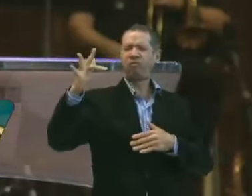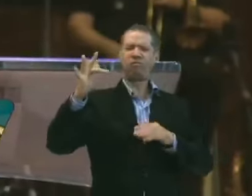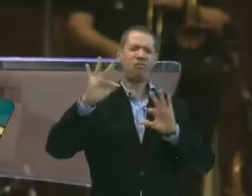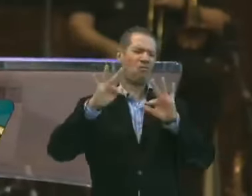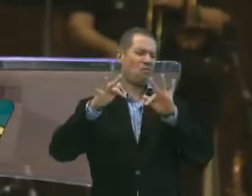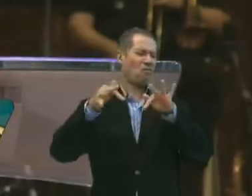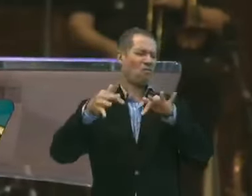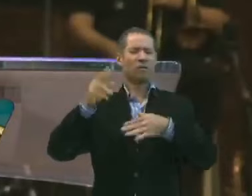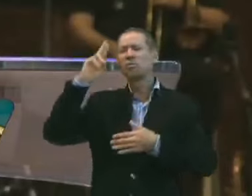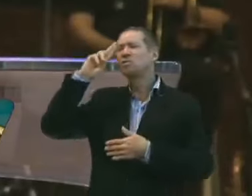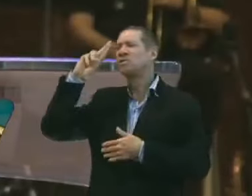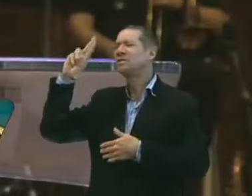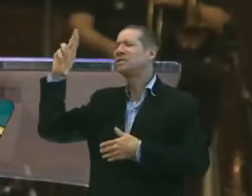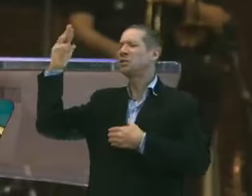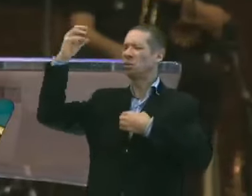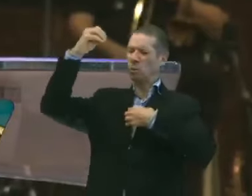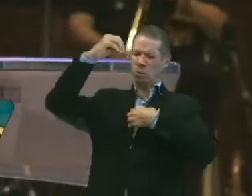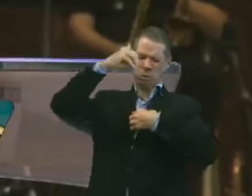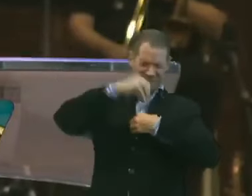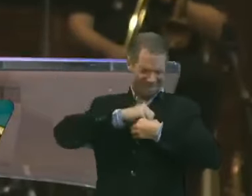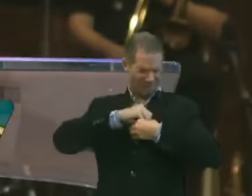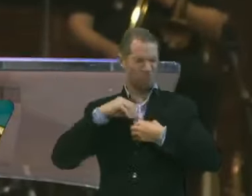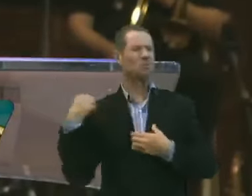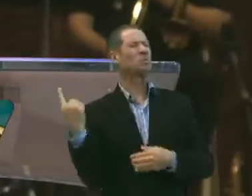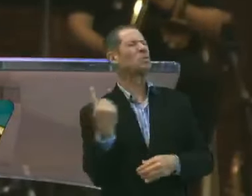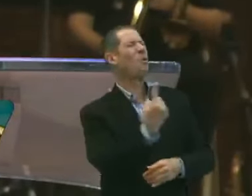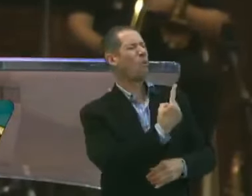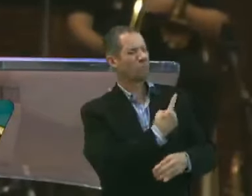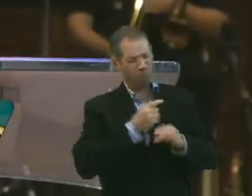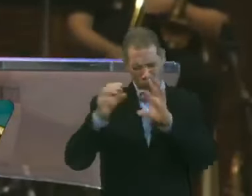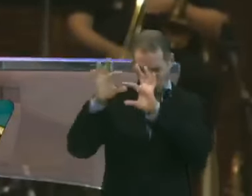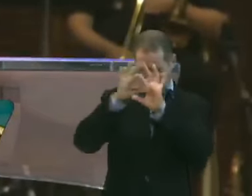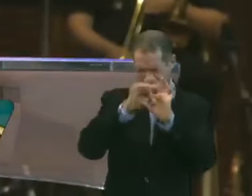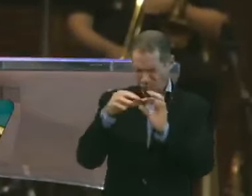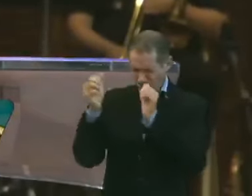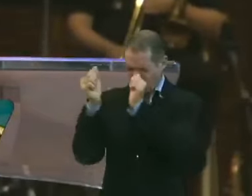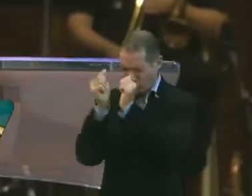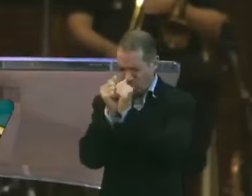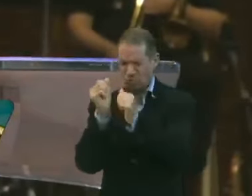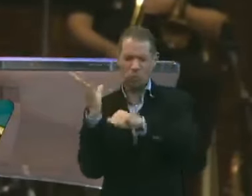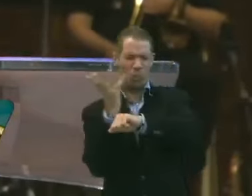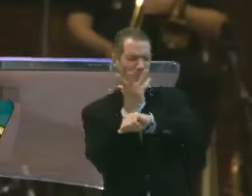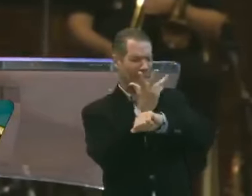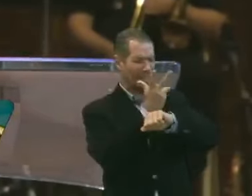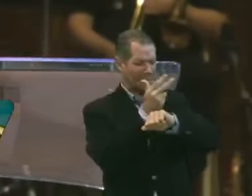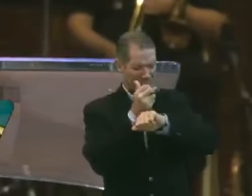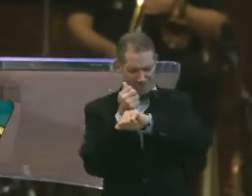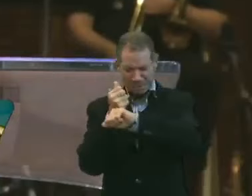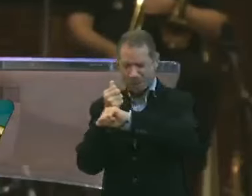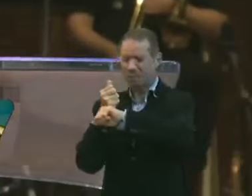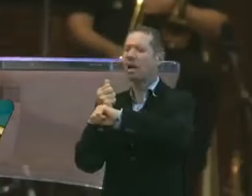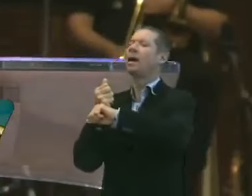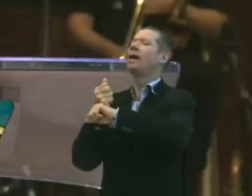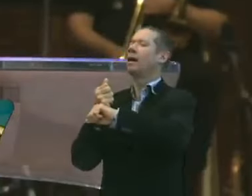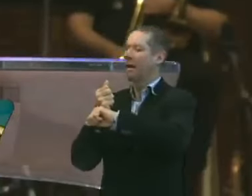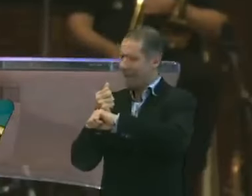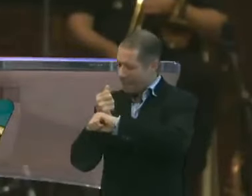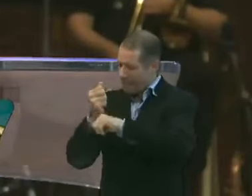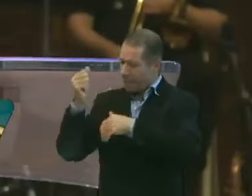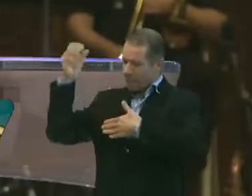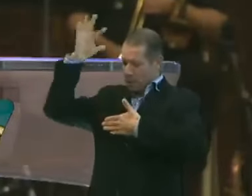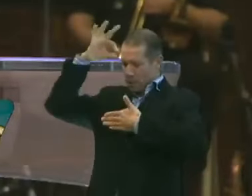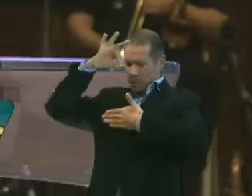O Senhor está em nós. Para que juntos. Com a igreja. Lancemos essa